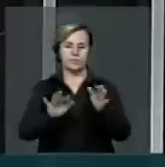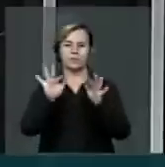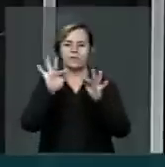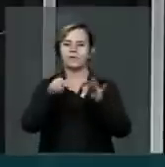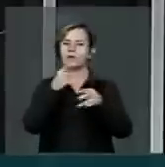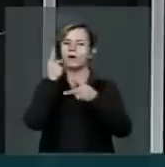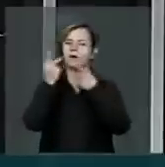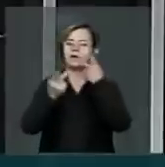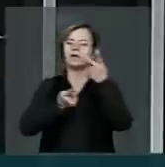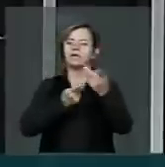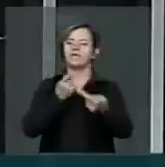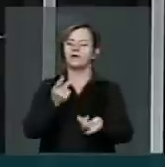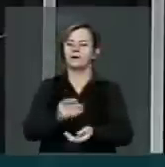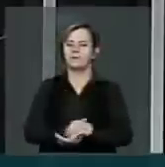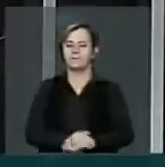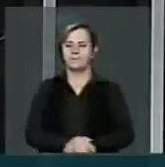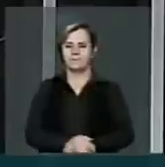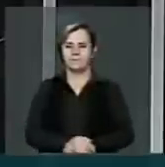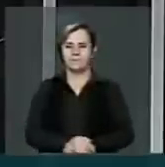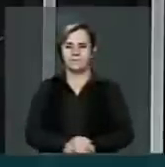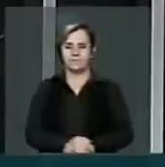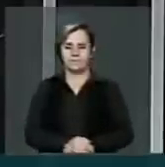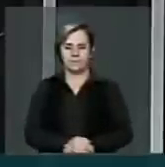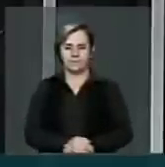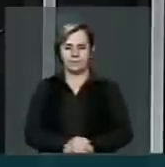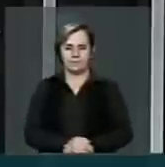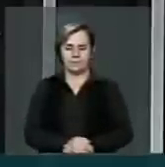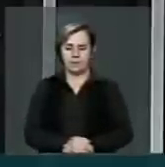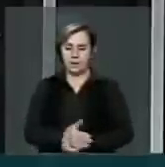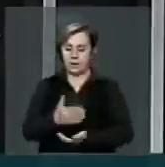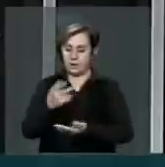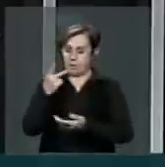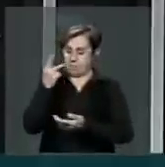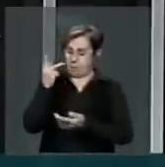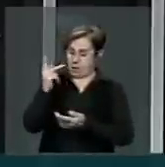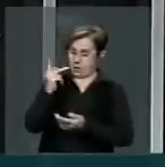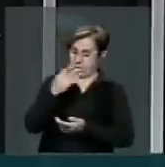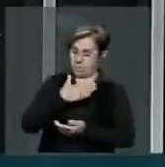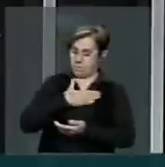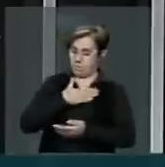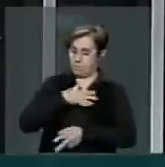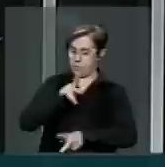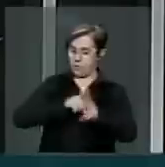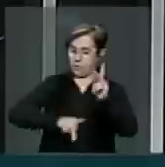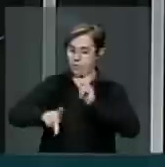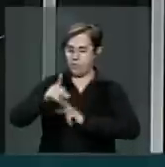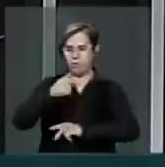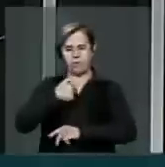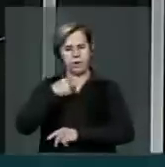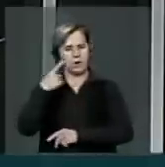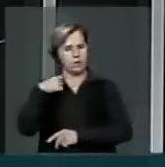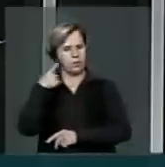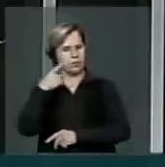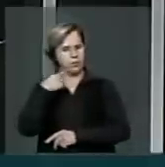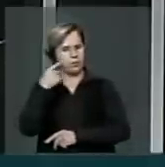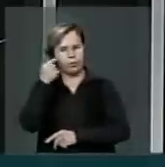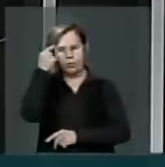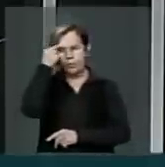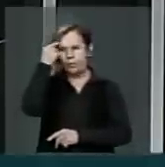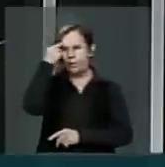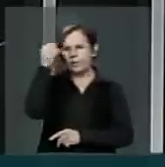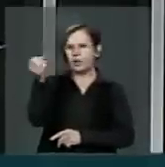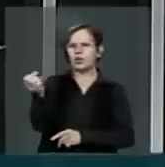ele dispõe para o meu povo eu advogo uma nova mentalidade